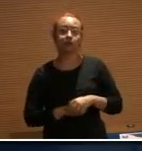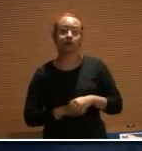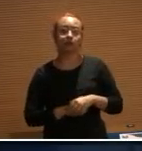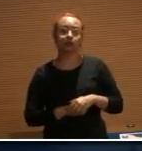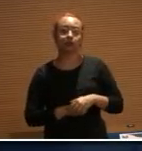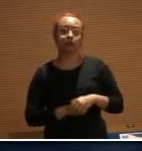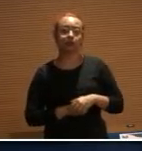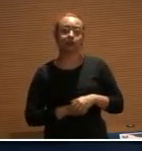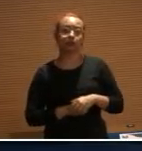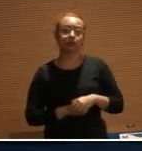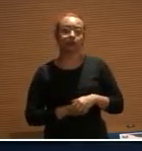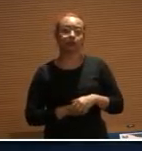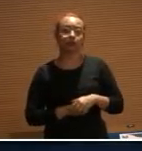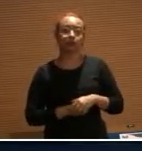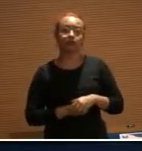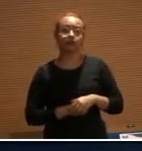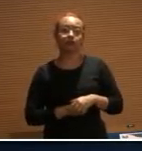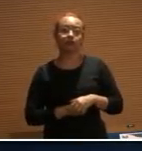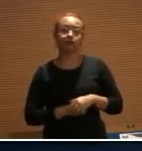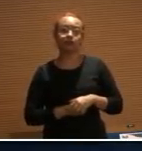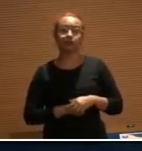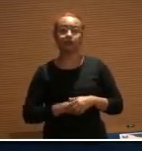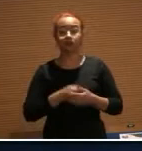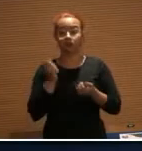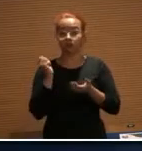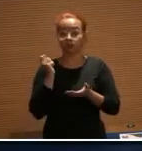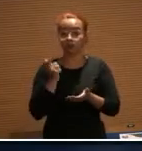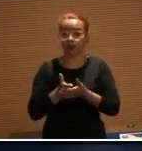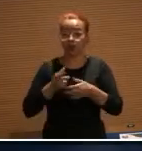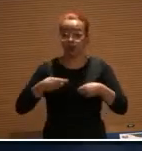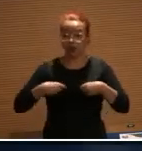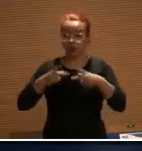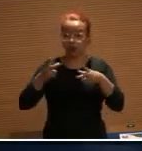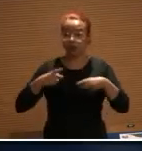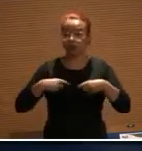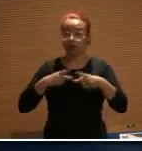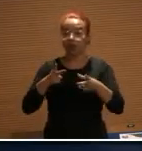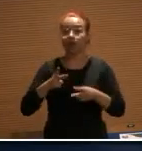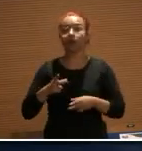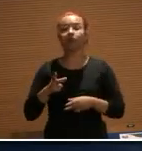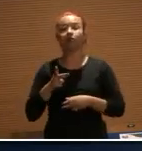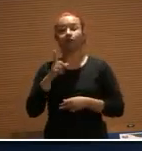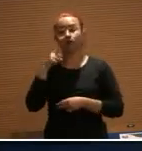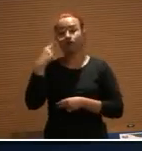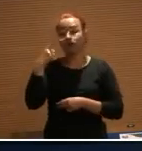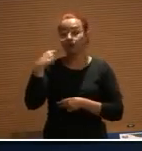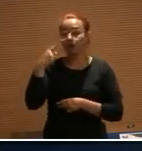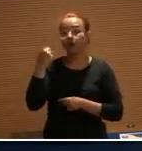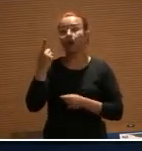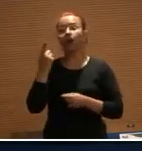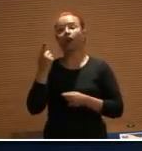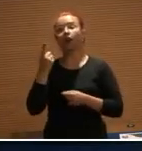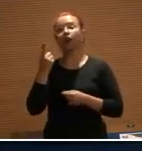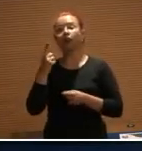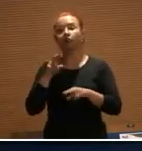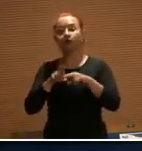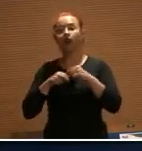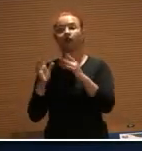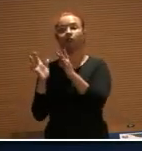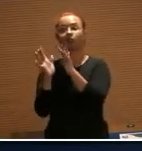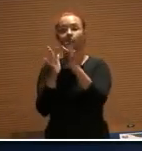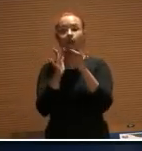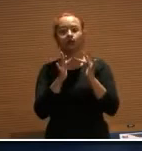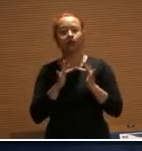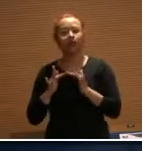em relação aos móveis, vai ter que bancar a despesa do advogado em relação à parte de contatos com